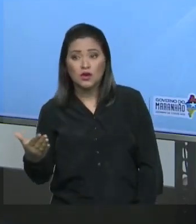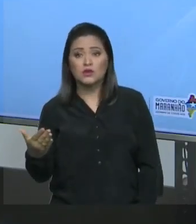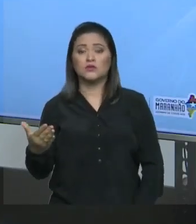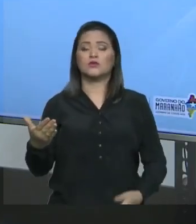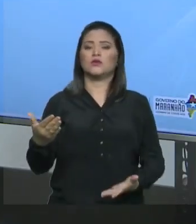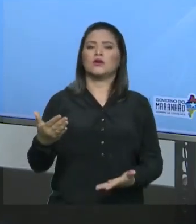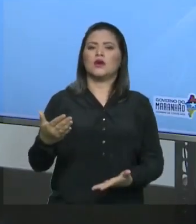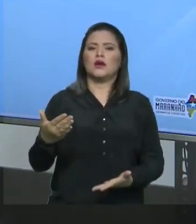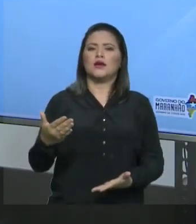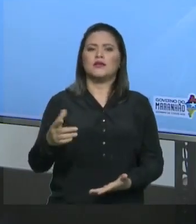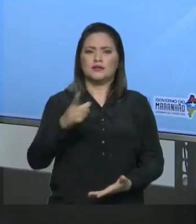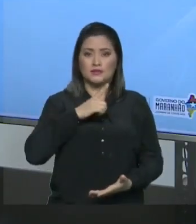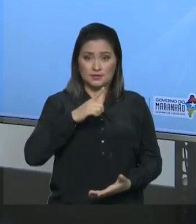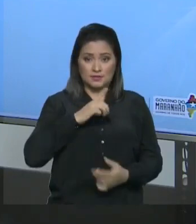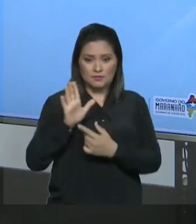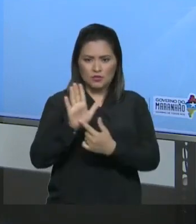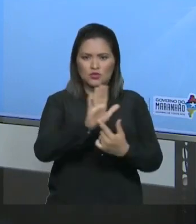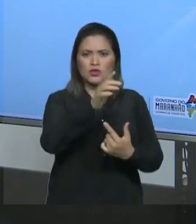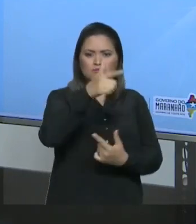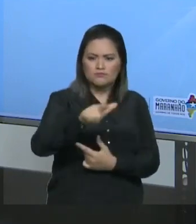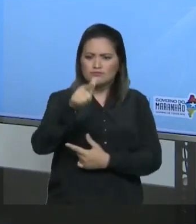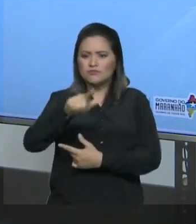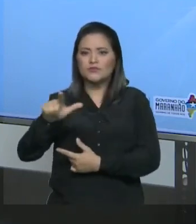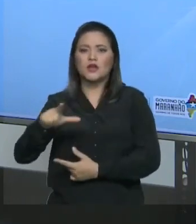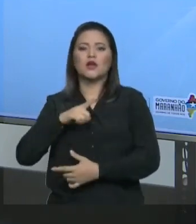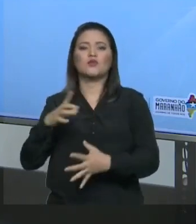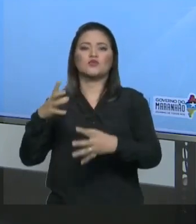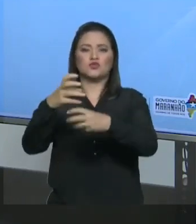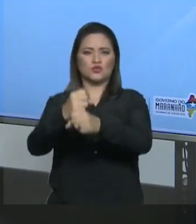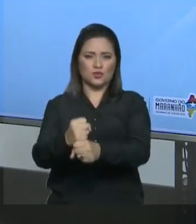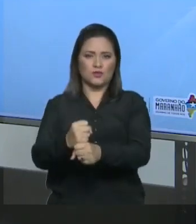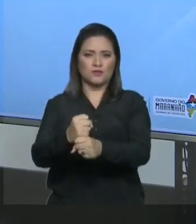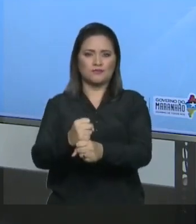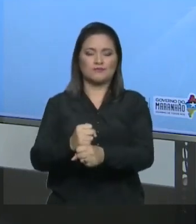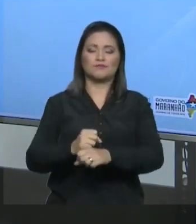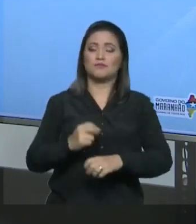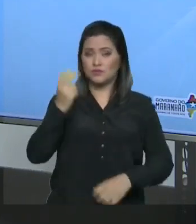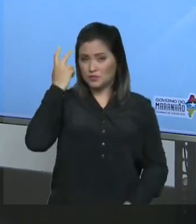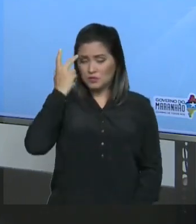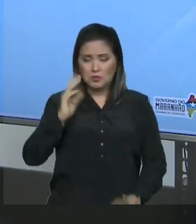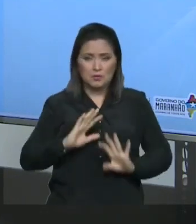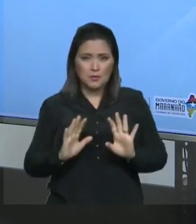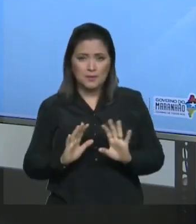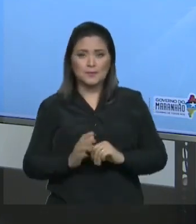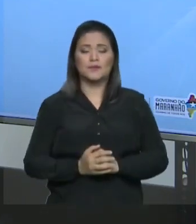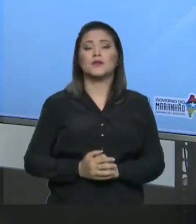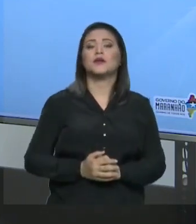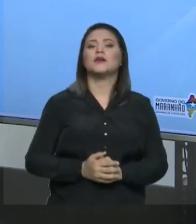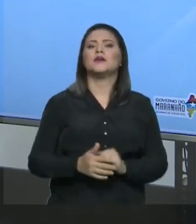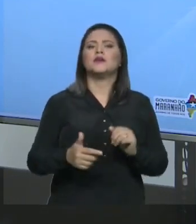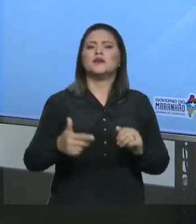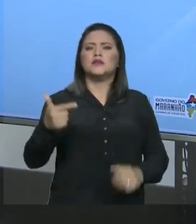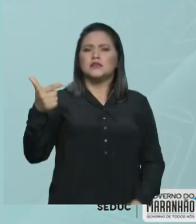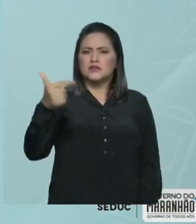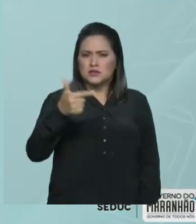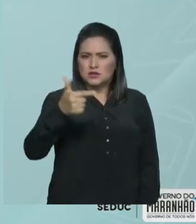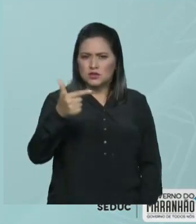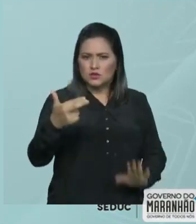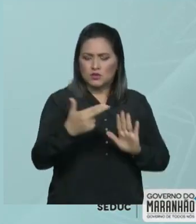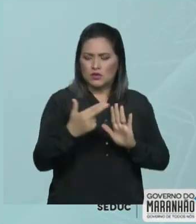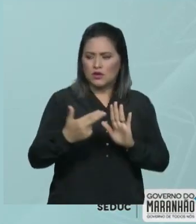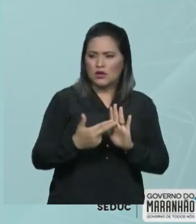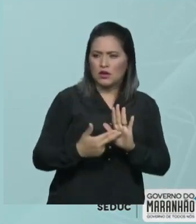adiciono. Tudo bem? Então, bem tranquilo. Na segunda regra, nós vamos ter o seguinte. Quando